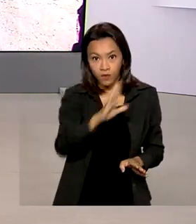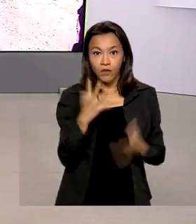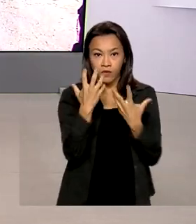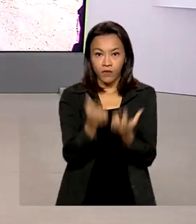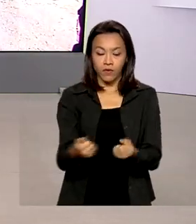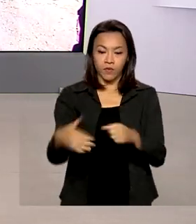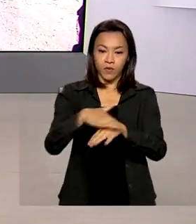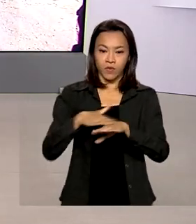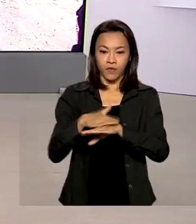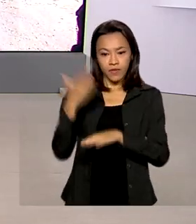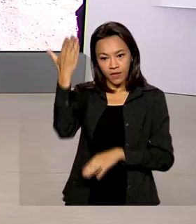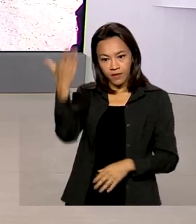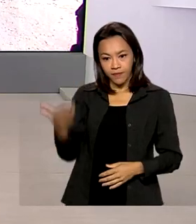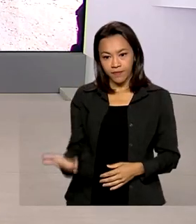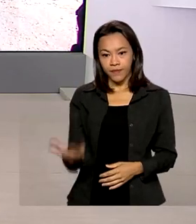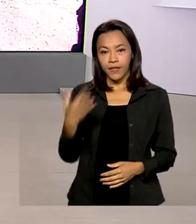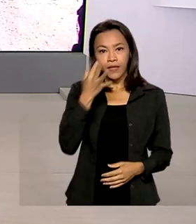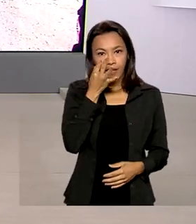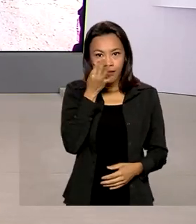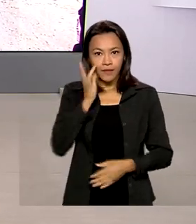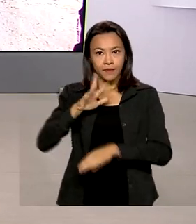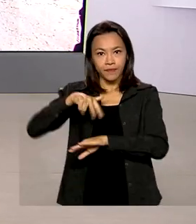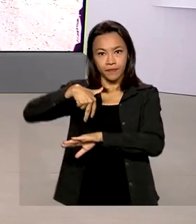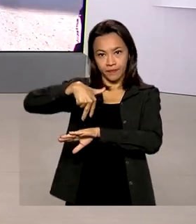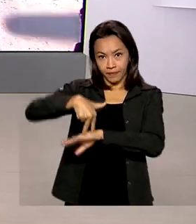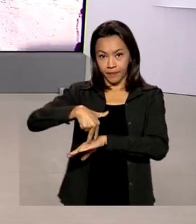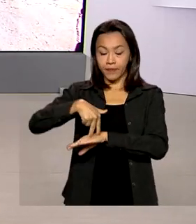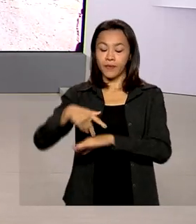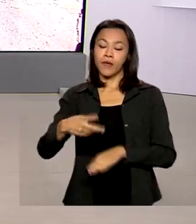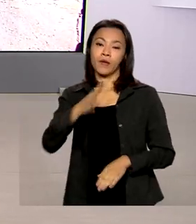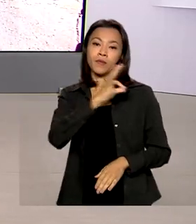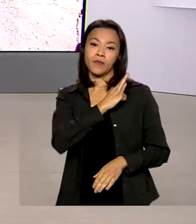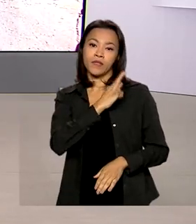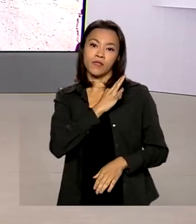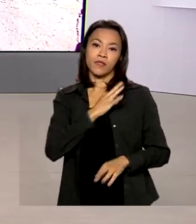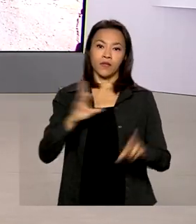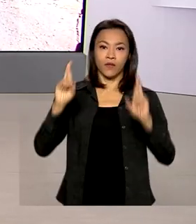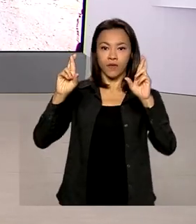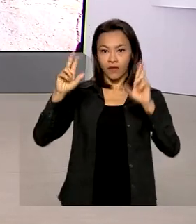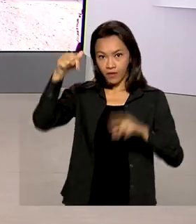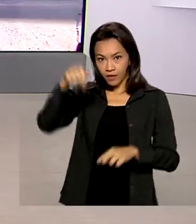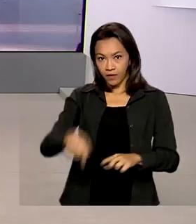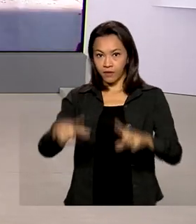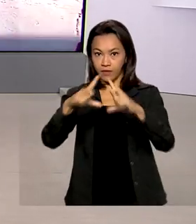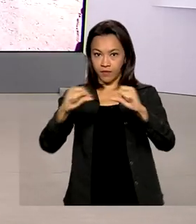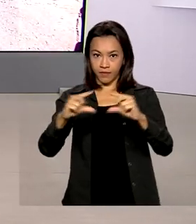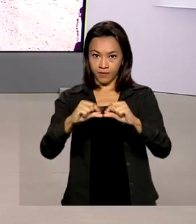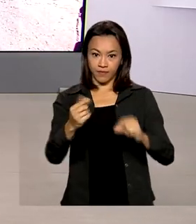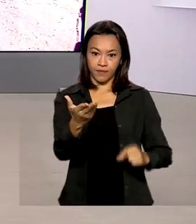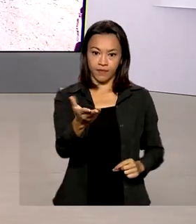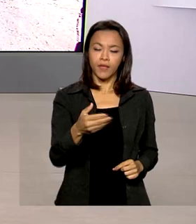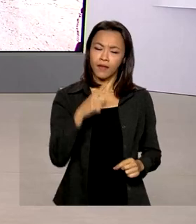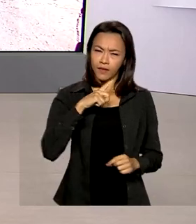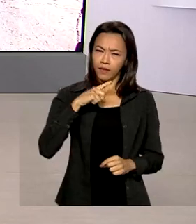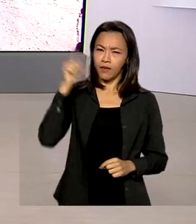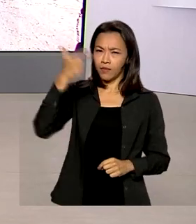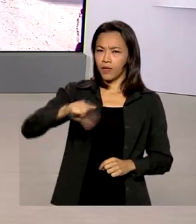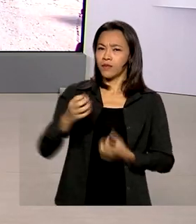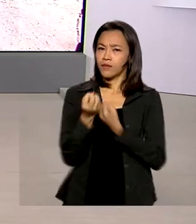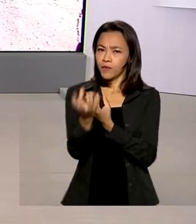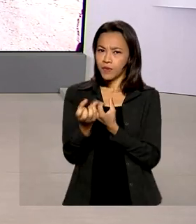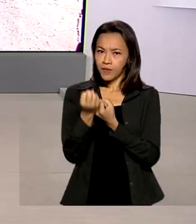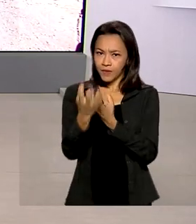repórter Glauco de Queiroz, que está no posto da PRF, na rodovia BR-040, aqui no Distrito Federal. Tem mais informações pra gente.